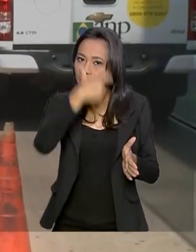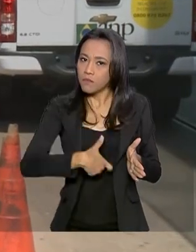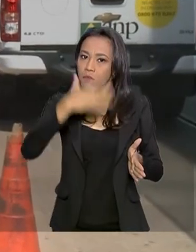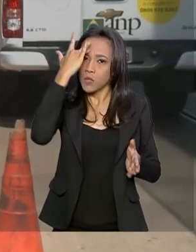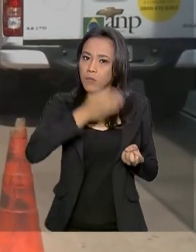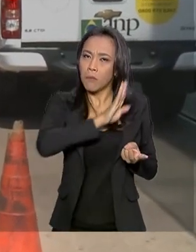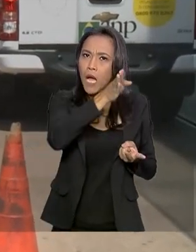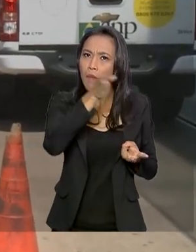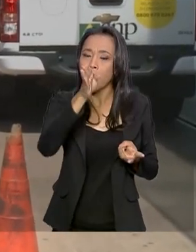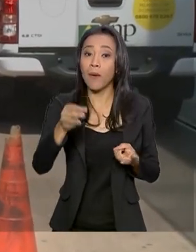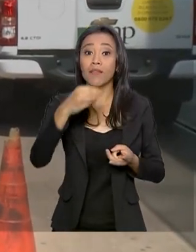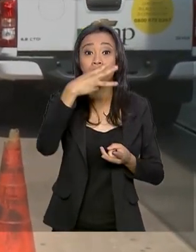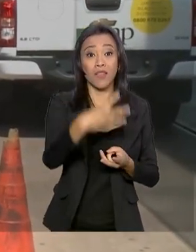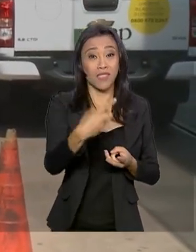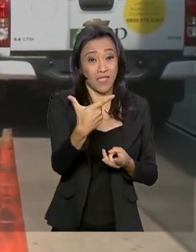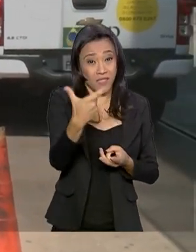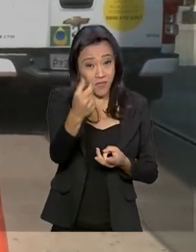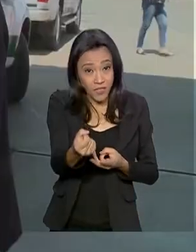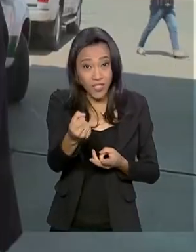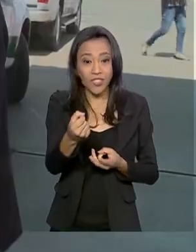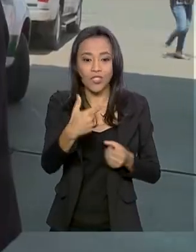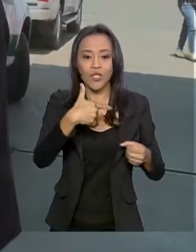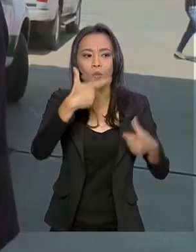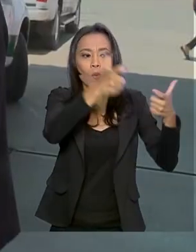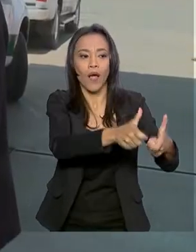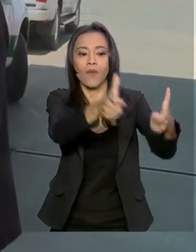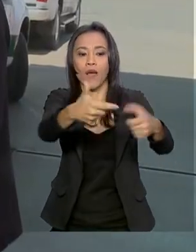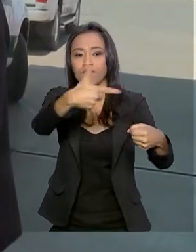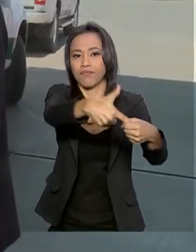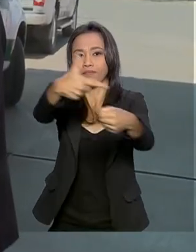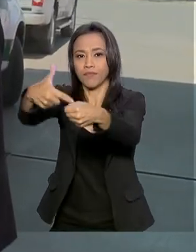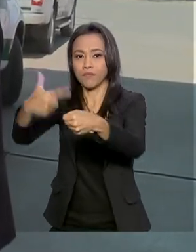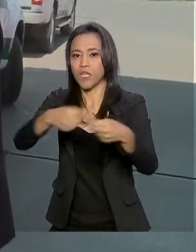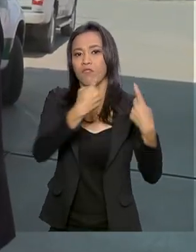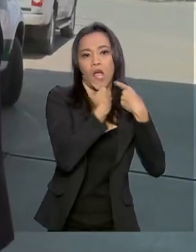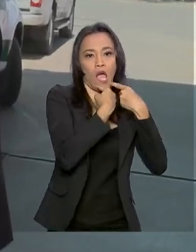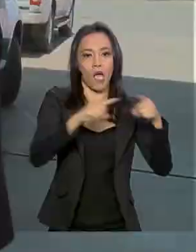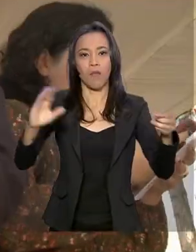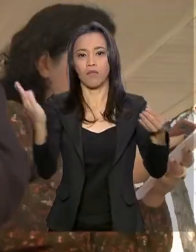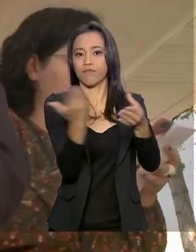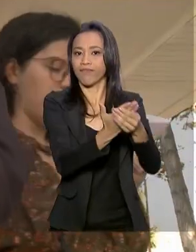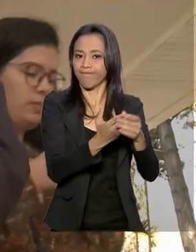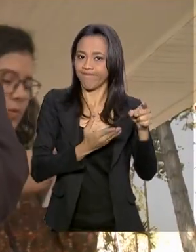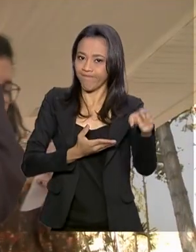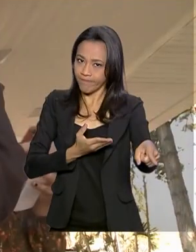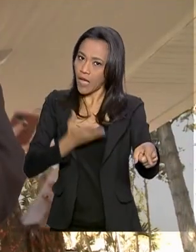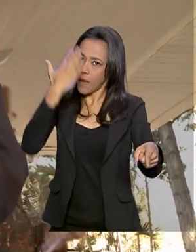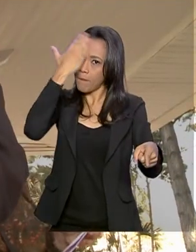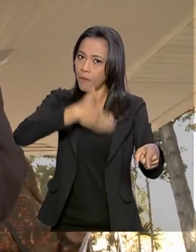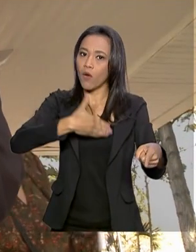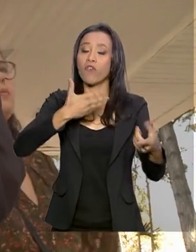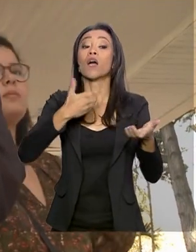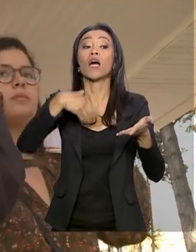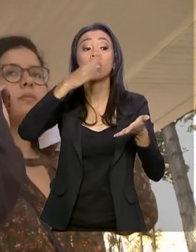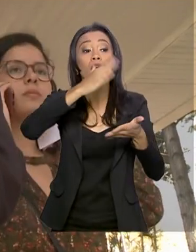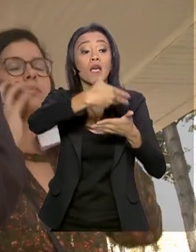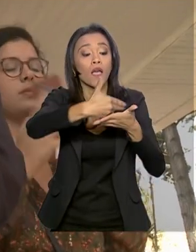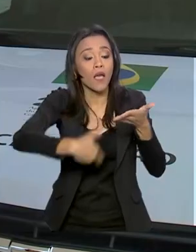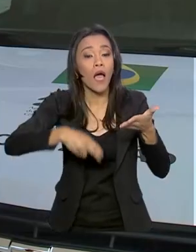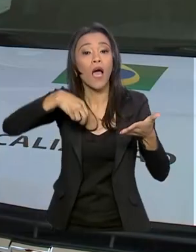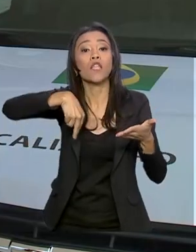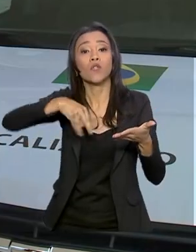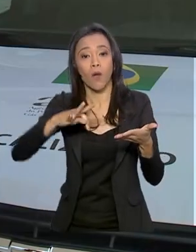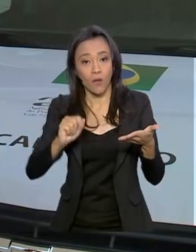-feira 320 estabelecimentos que foram notificados a apresentar à agência notas fiscais das últimas semanas.